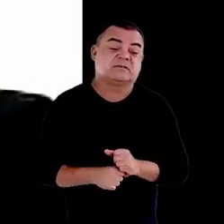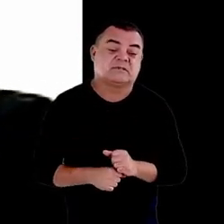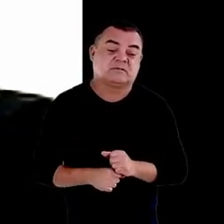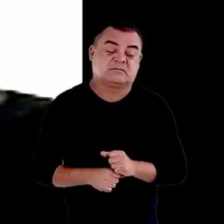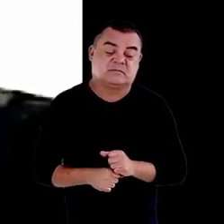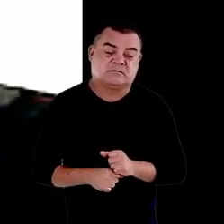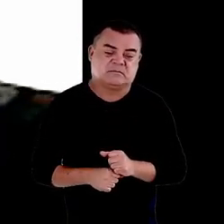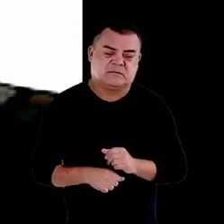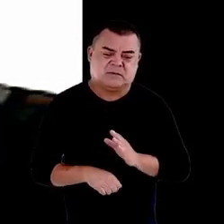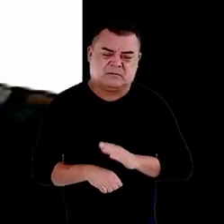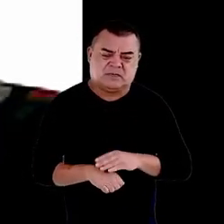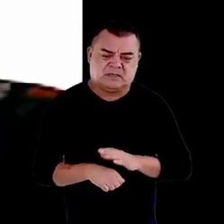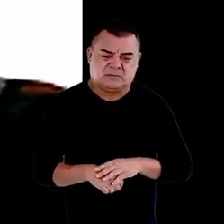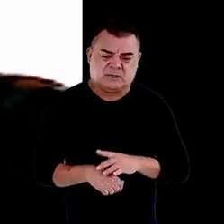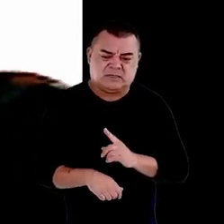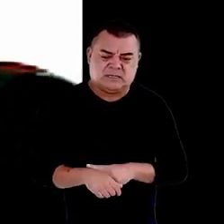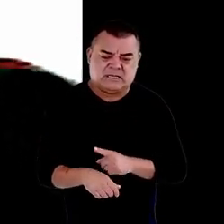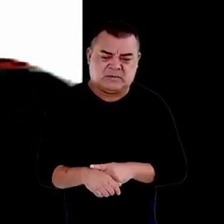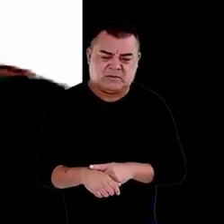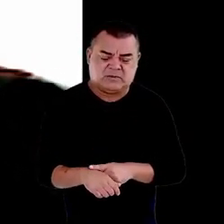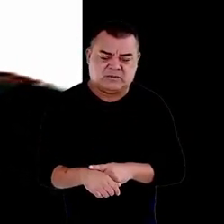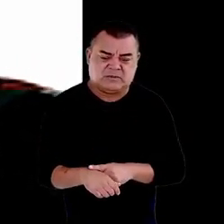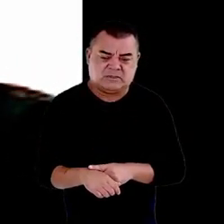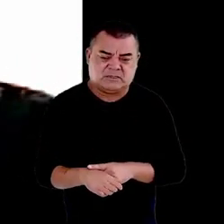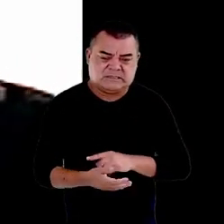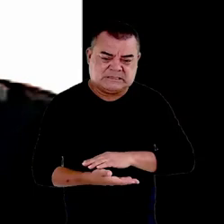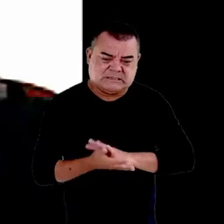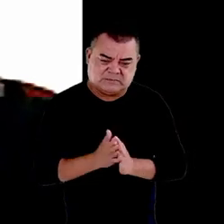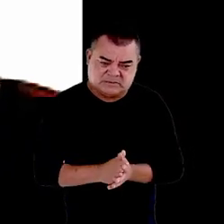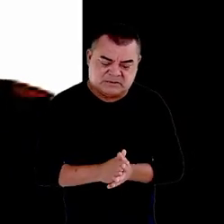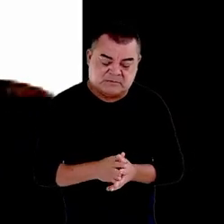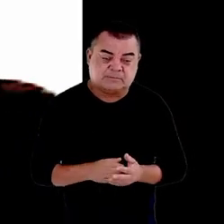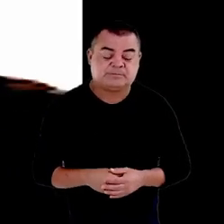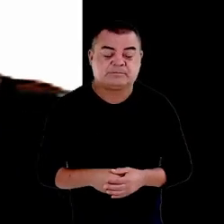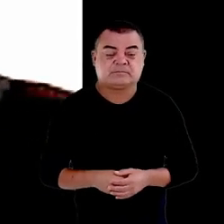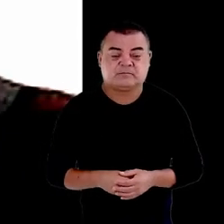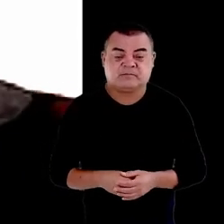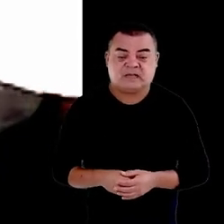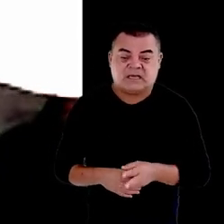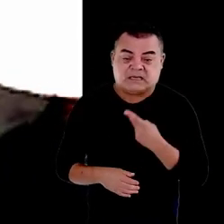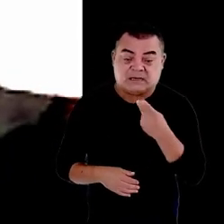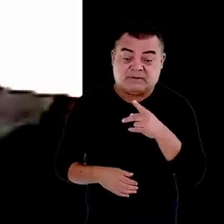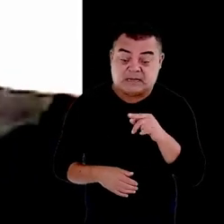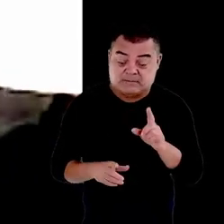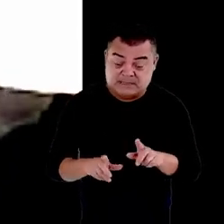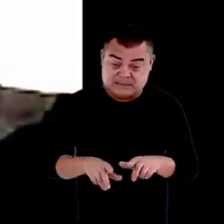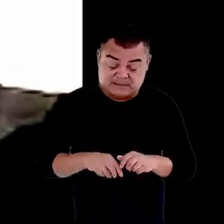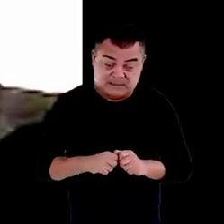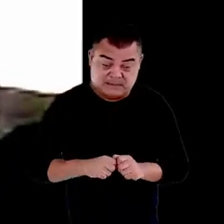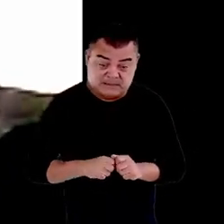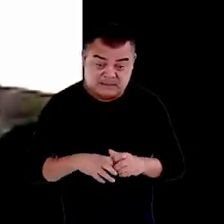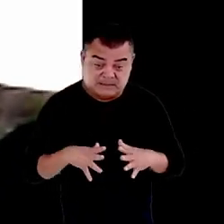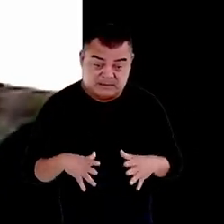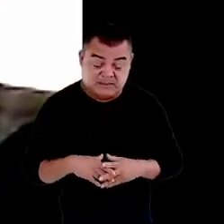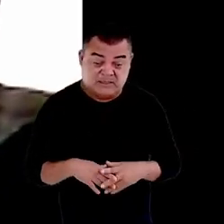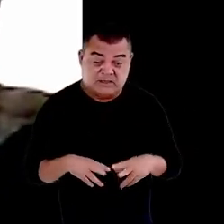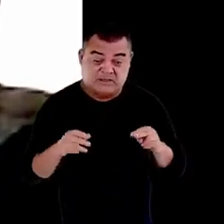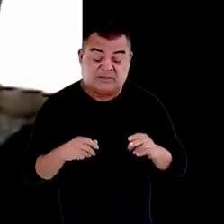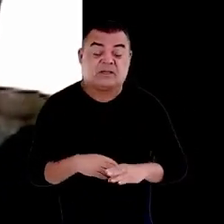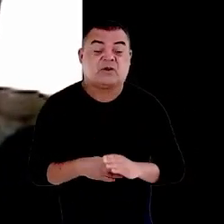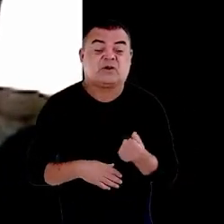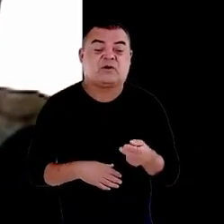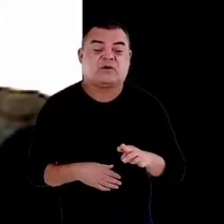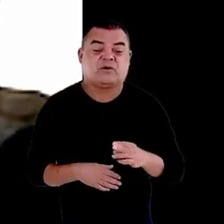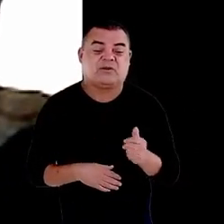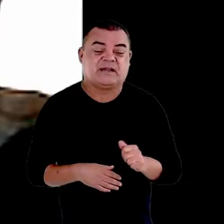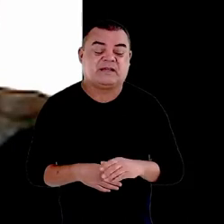tempos de tanta destruição e dizer para esta comissão um trechinho de Coralina